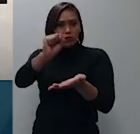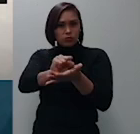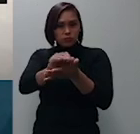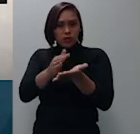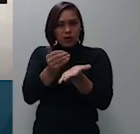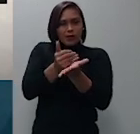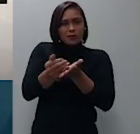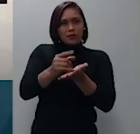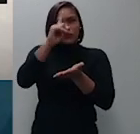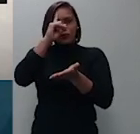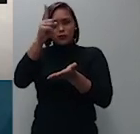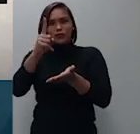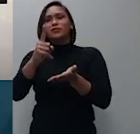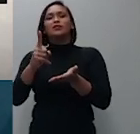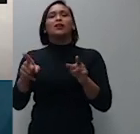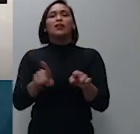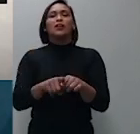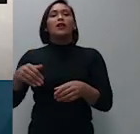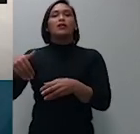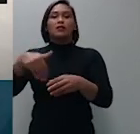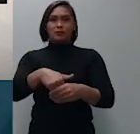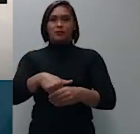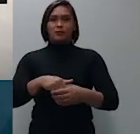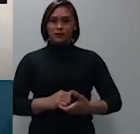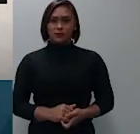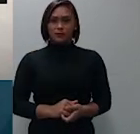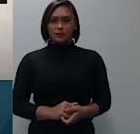eminentes partes senhor